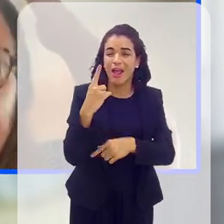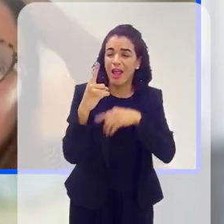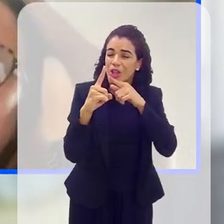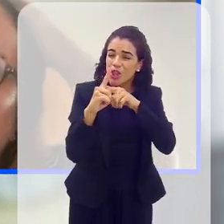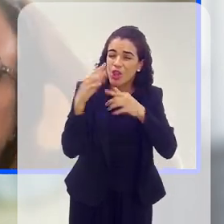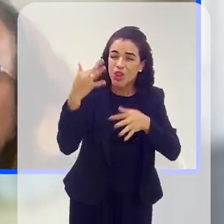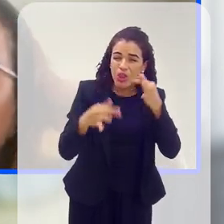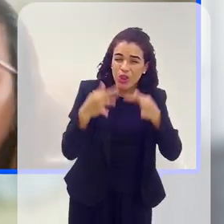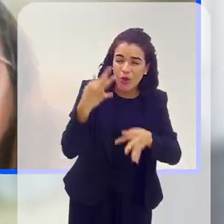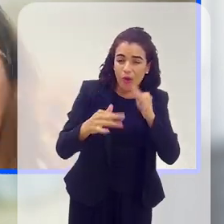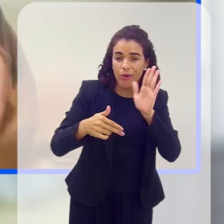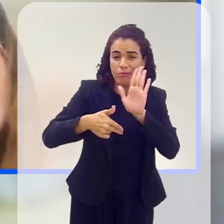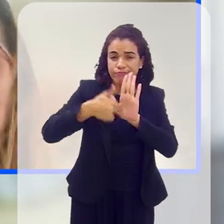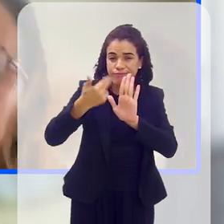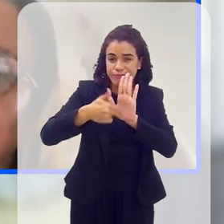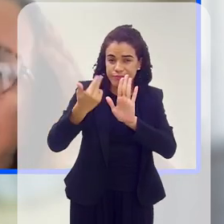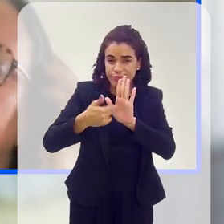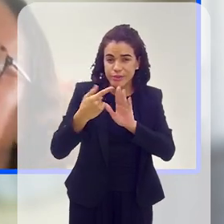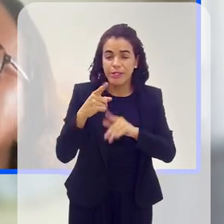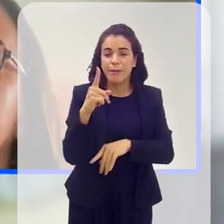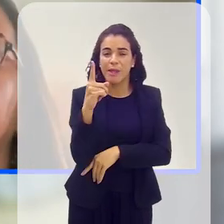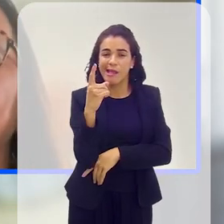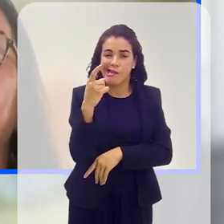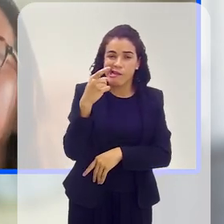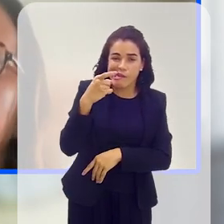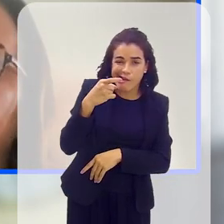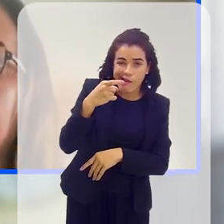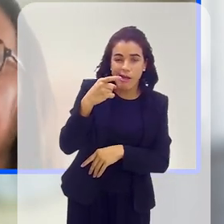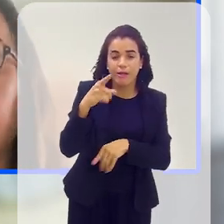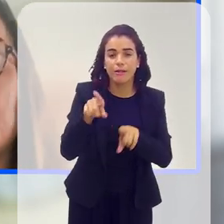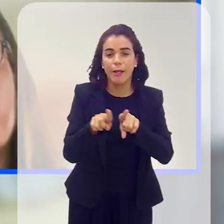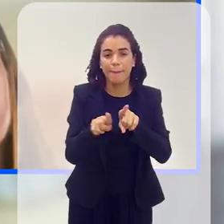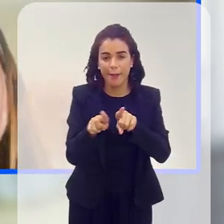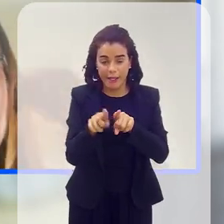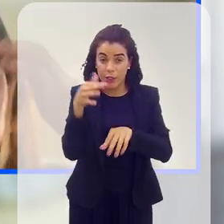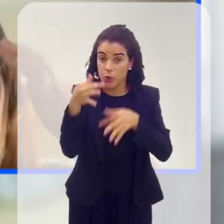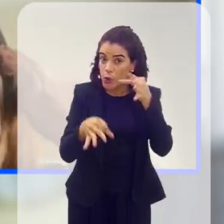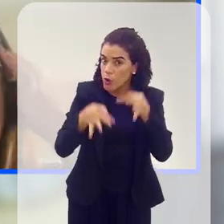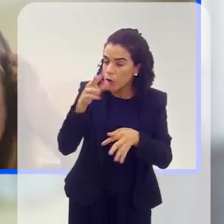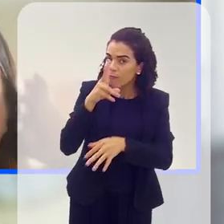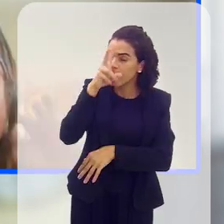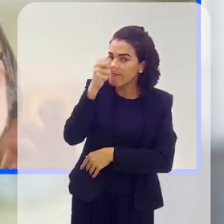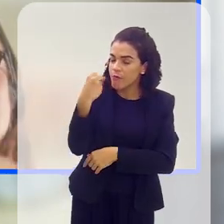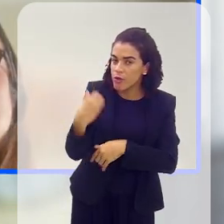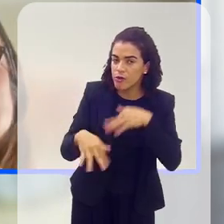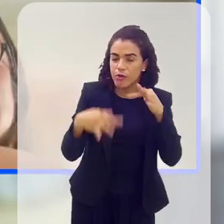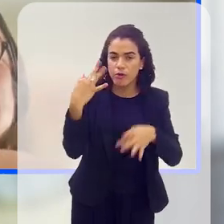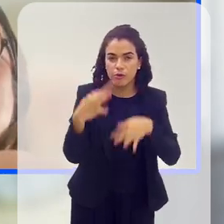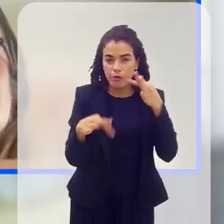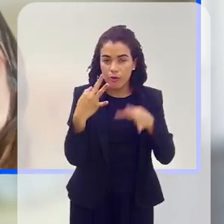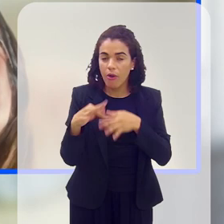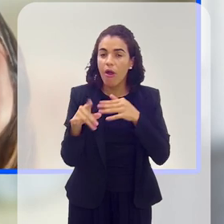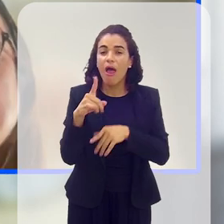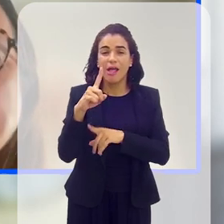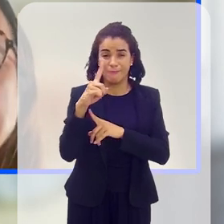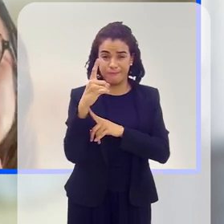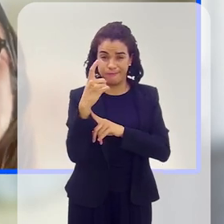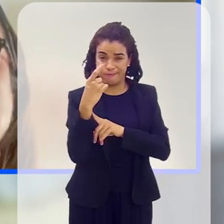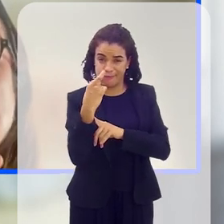para a cirurgia, com deformidades que se instalam e com dor, e com muita dor, e essa dor ela é